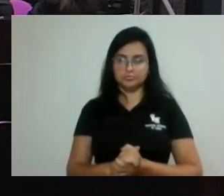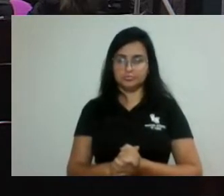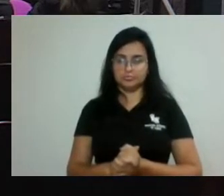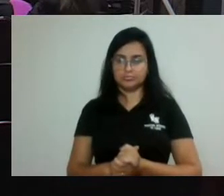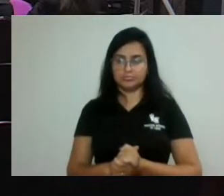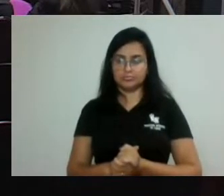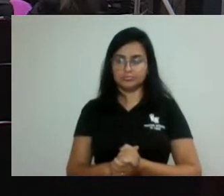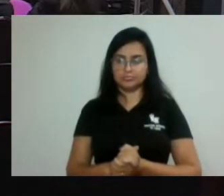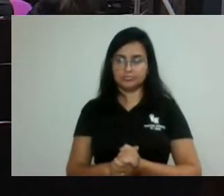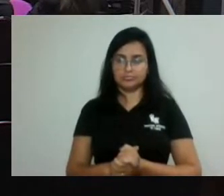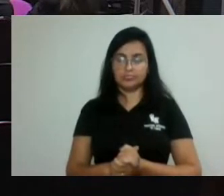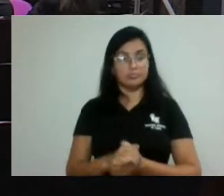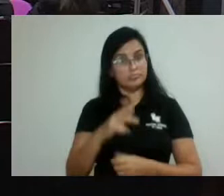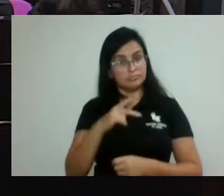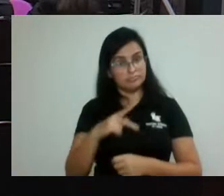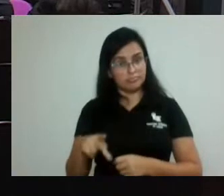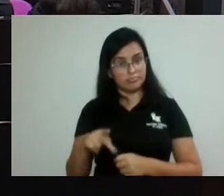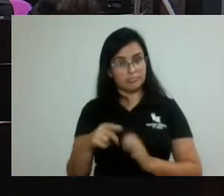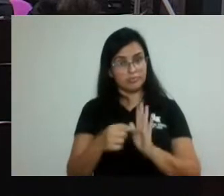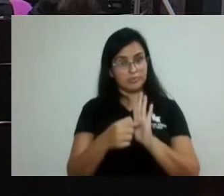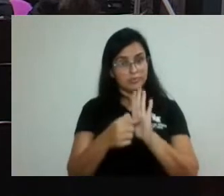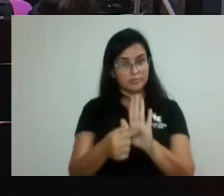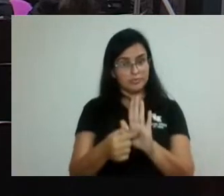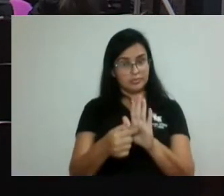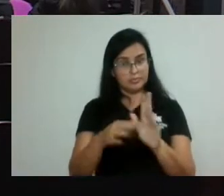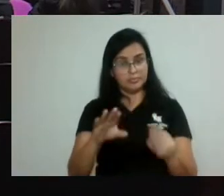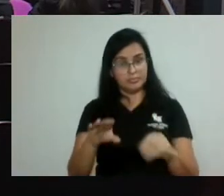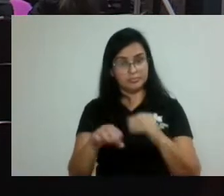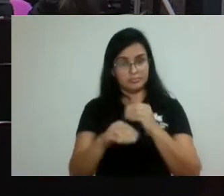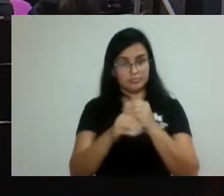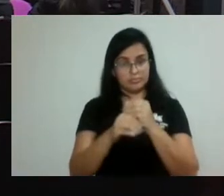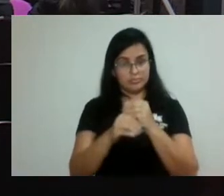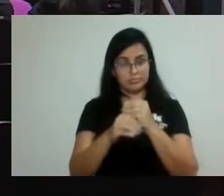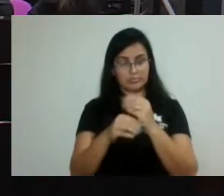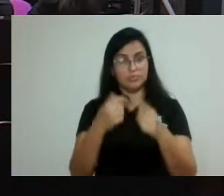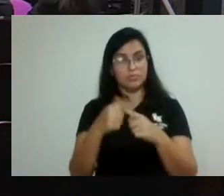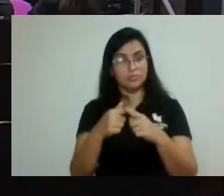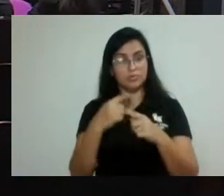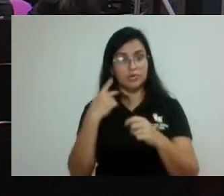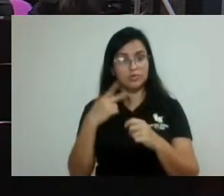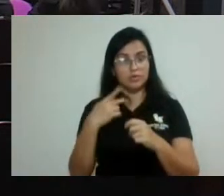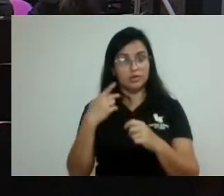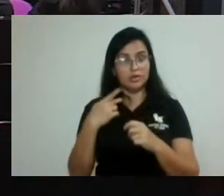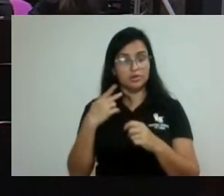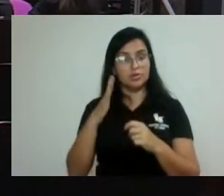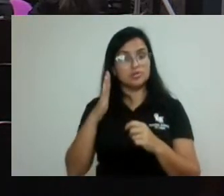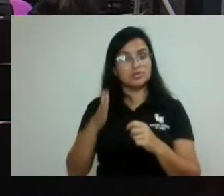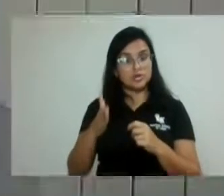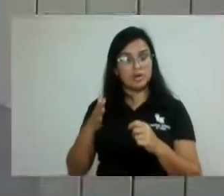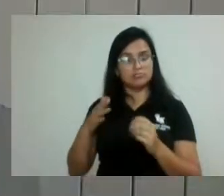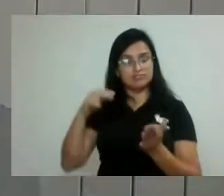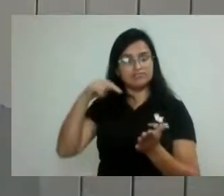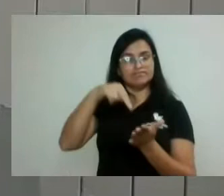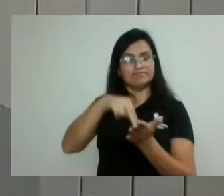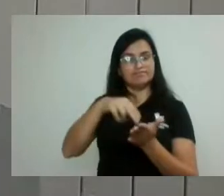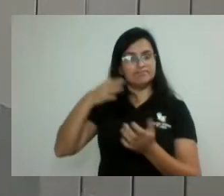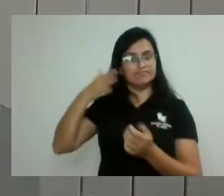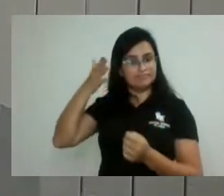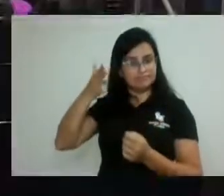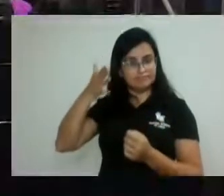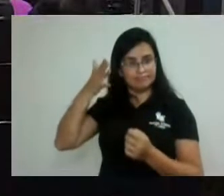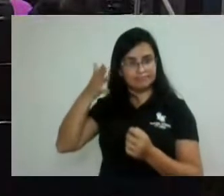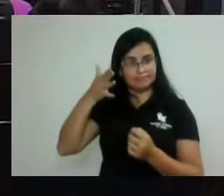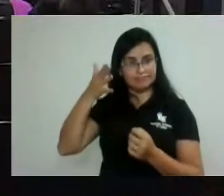Presidente, eu vou apresentar aqui as emendas, porque o vereador Melo já subiu na tribuna para falar. Eu vou conceder uma parte para ele.